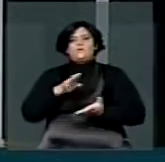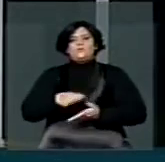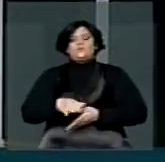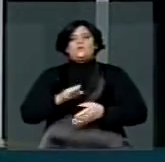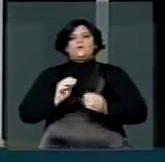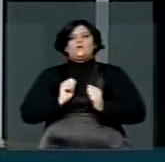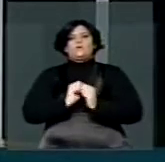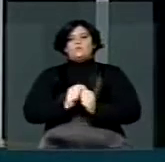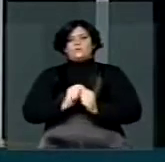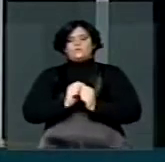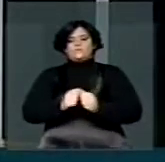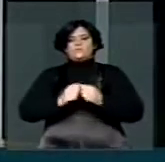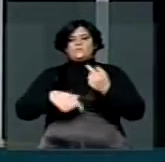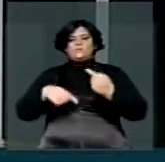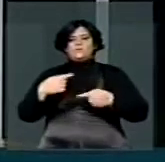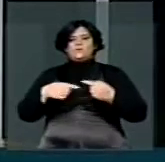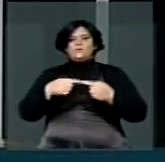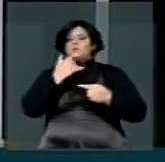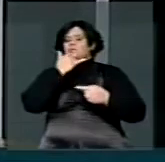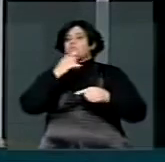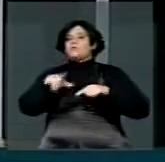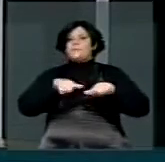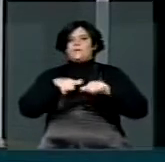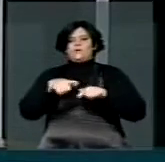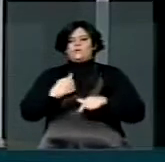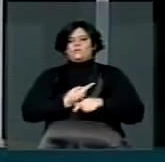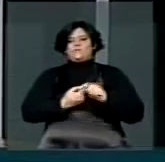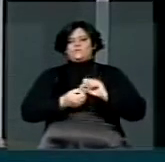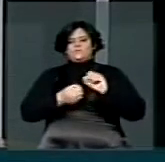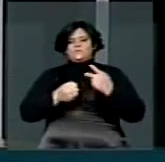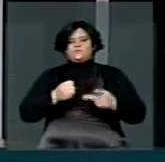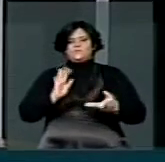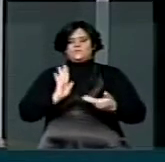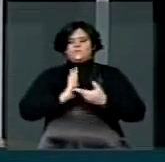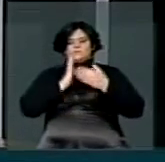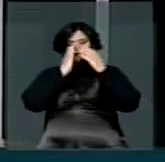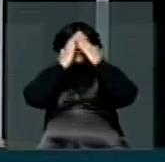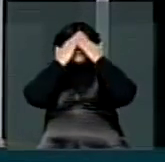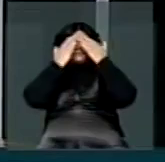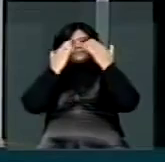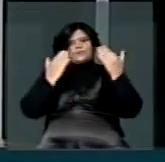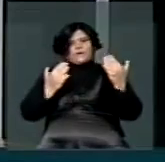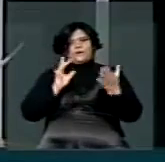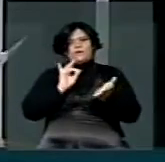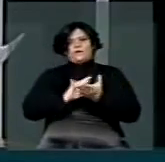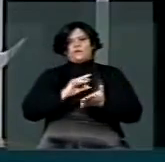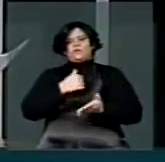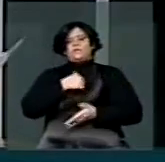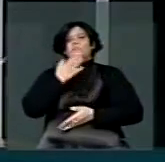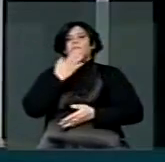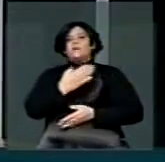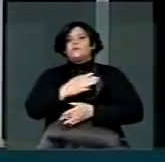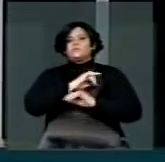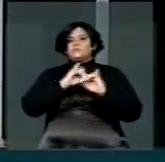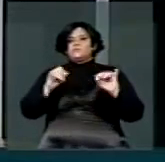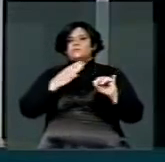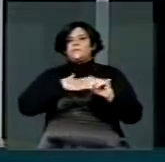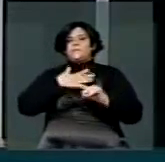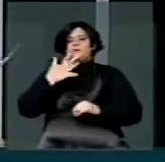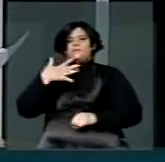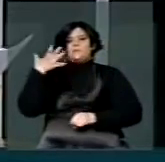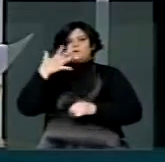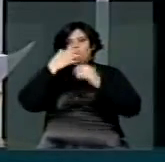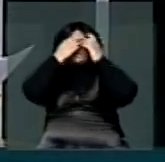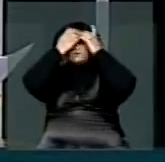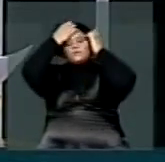com esse trabalho que realizamos aqui na Câmara Federal. Muito obrigada, solicito a divulgação dessa minha